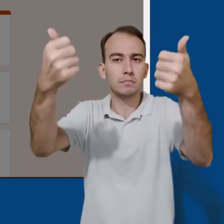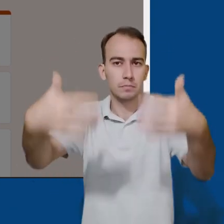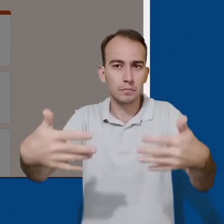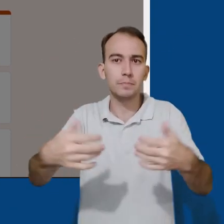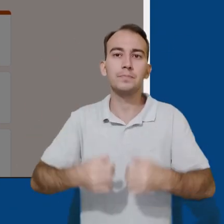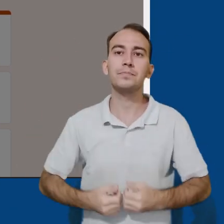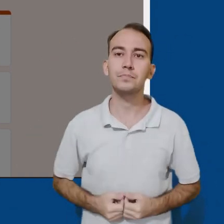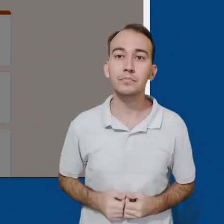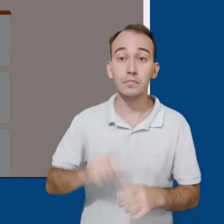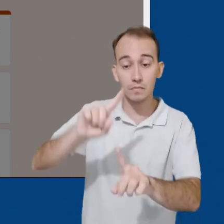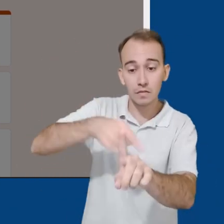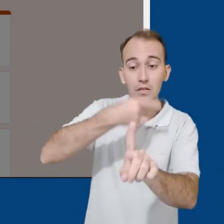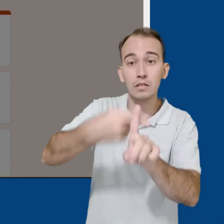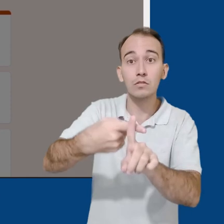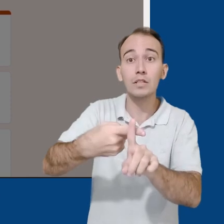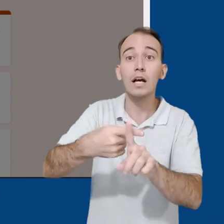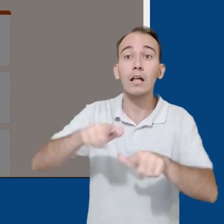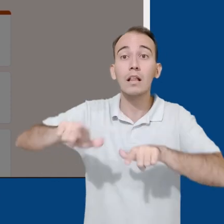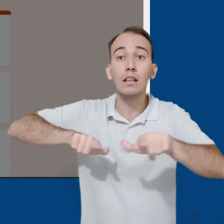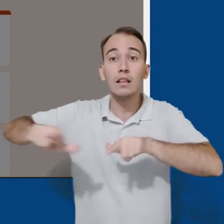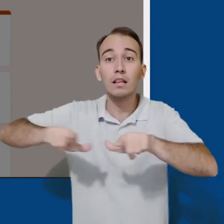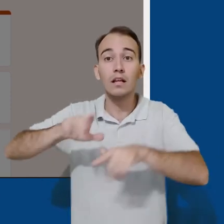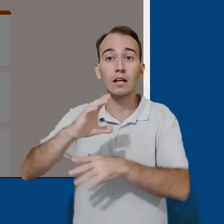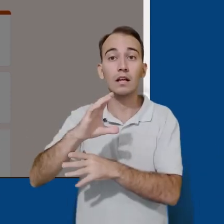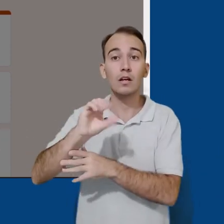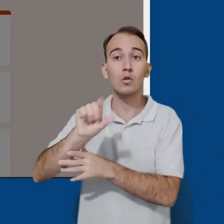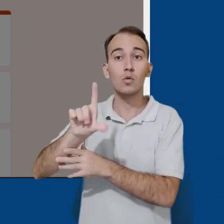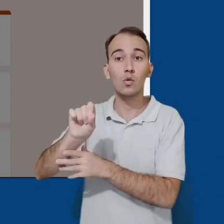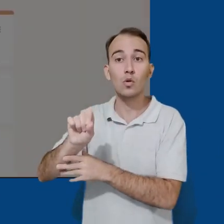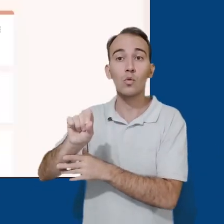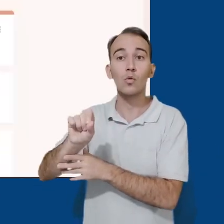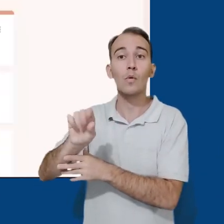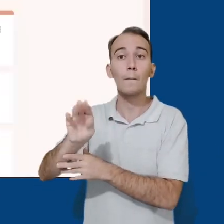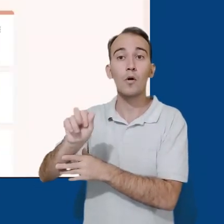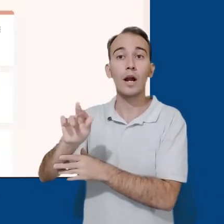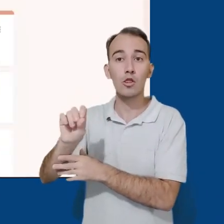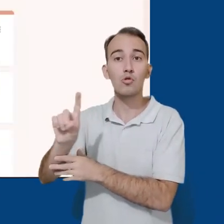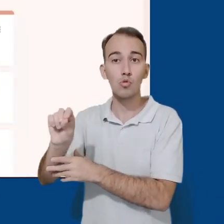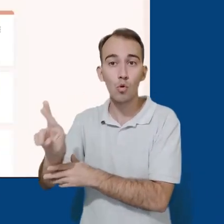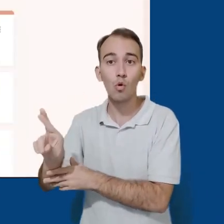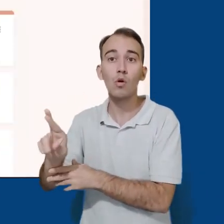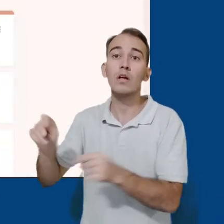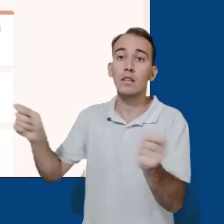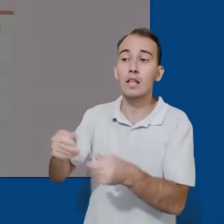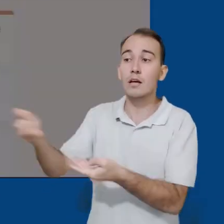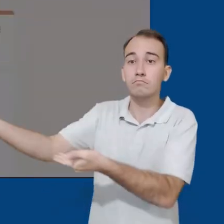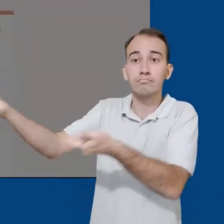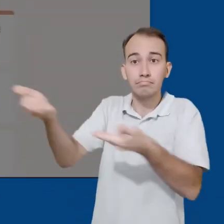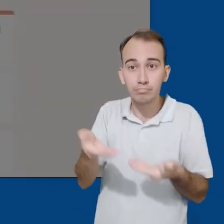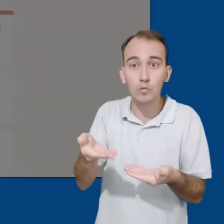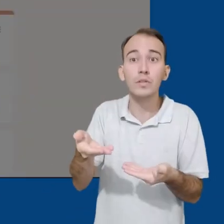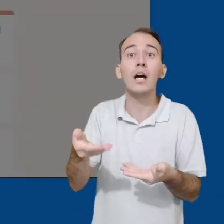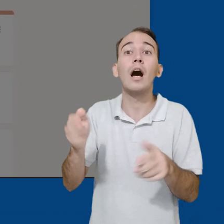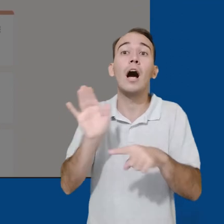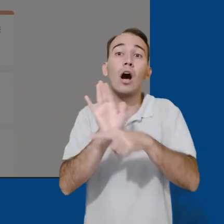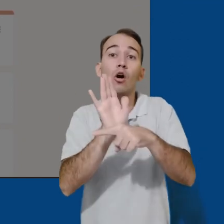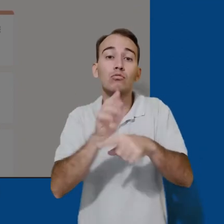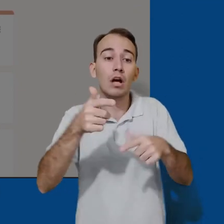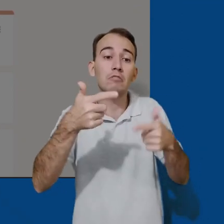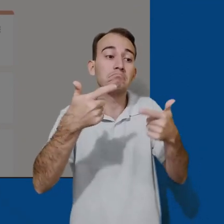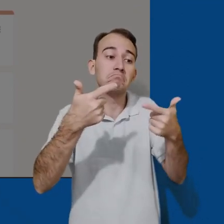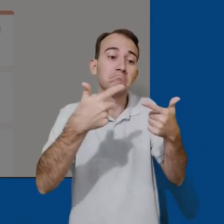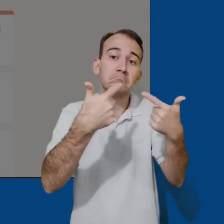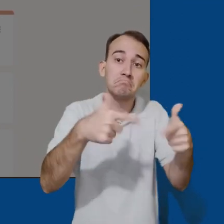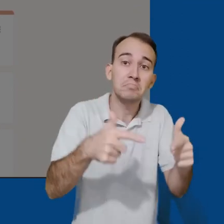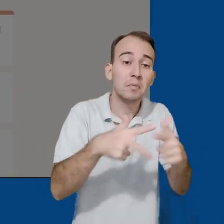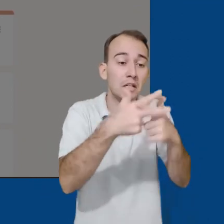disponibilizamos ele apenas para ser respondido. Ao selecionar a opção Adicionar colaboradores, compartilhamos o arquivo para